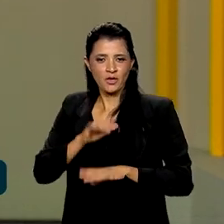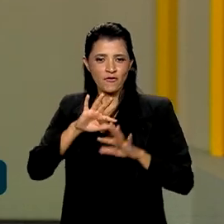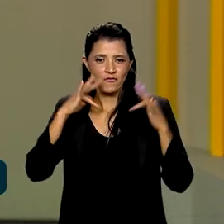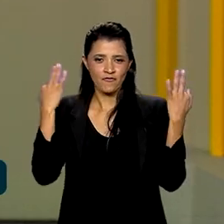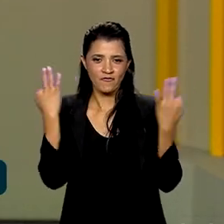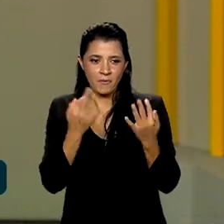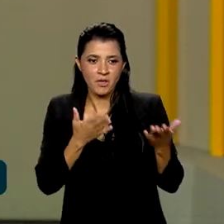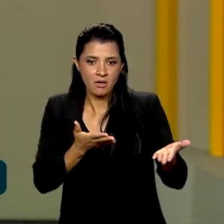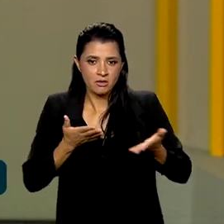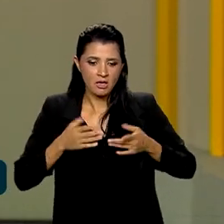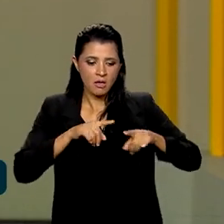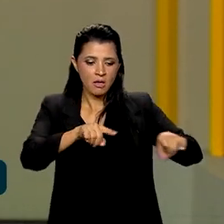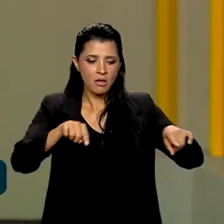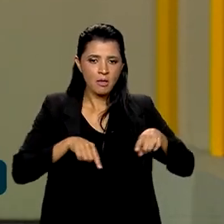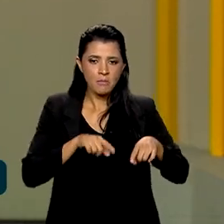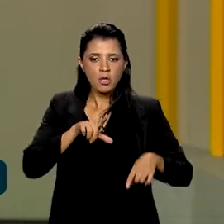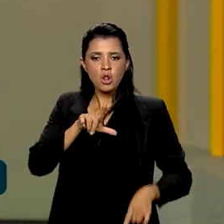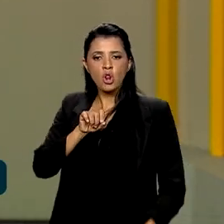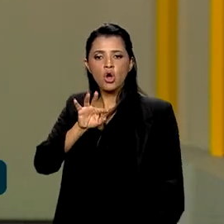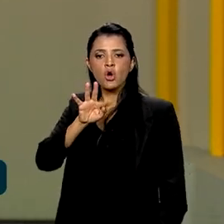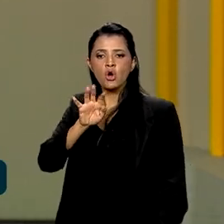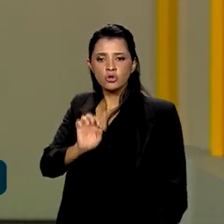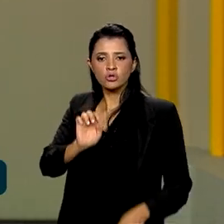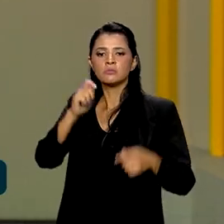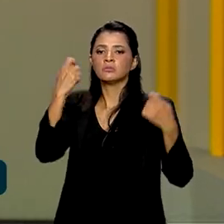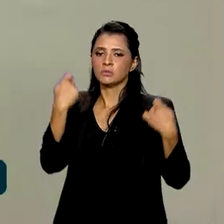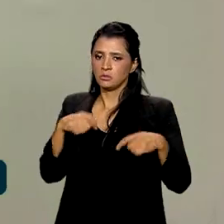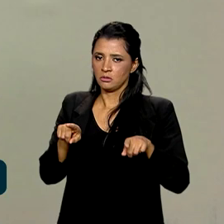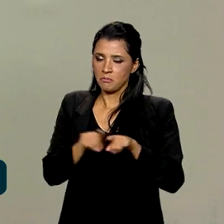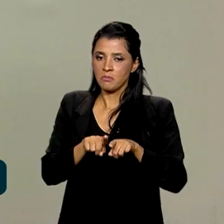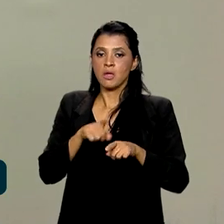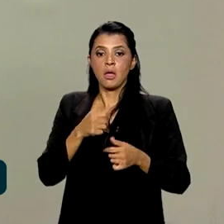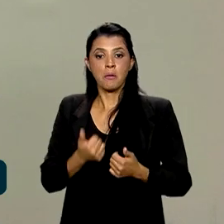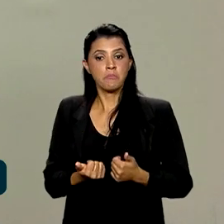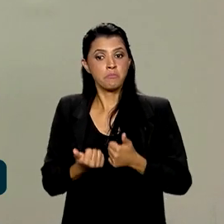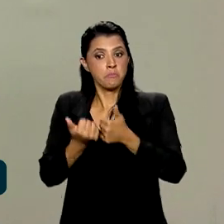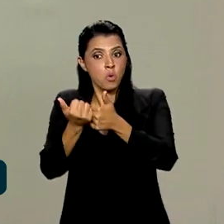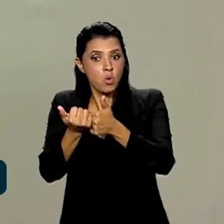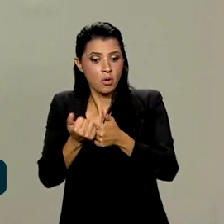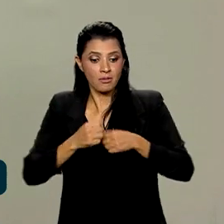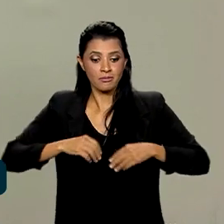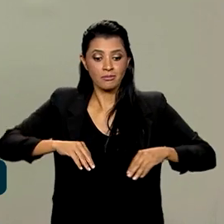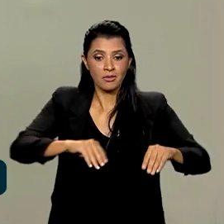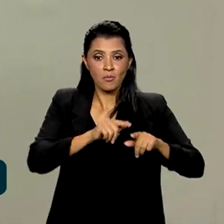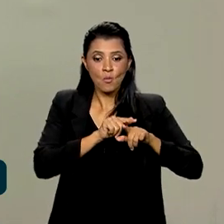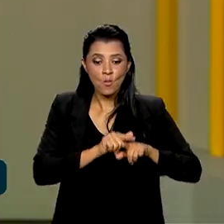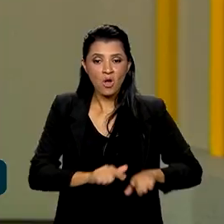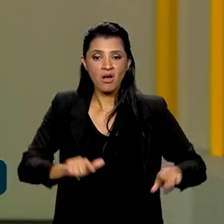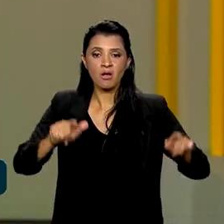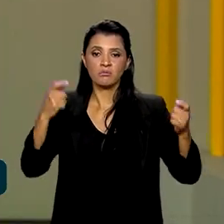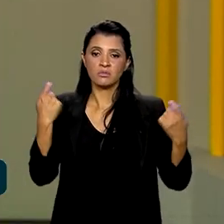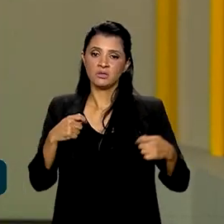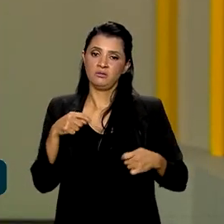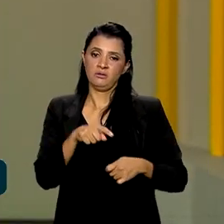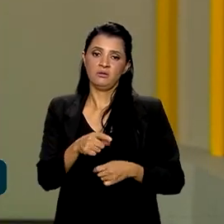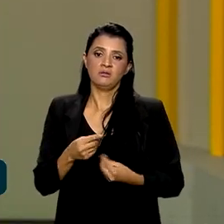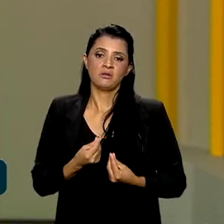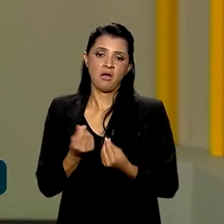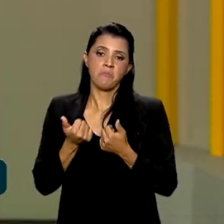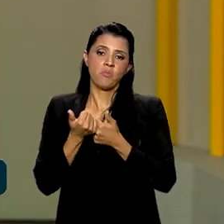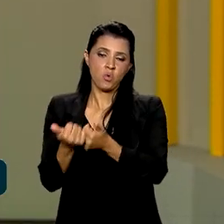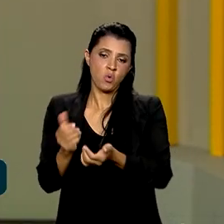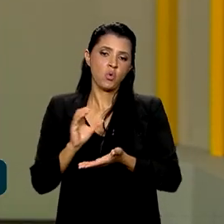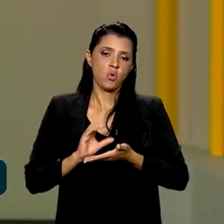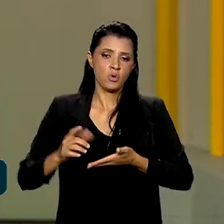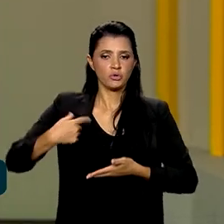lote da reforma agrária, ela também precisa de um apoio para iniciar uma produção, uma terra crua, né? Quando chega nesse primeiro momento. Então, nós vamos